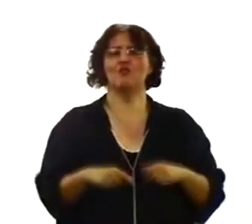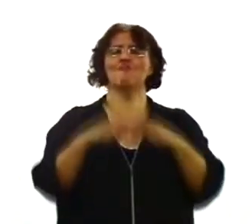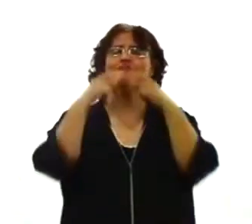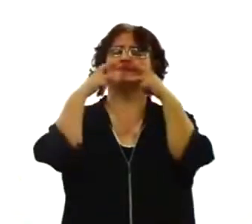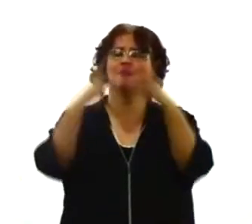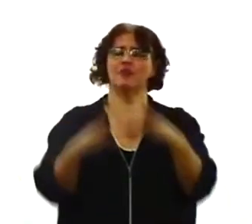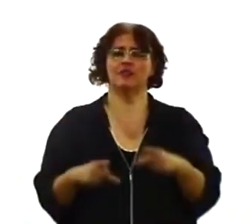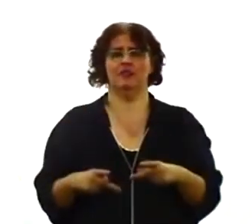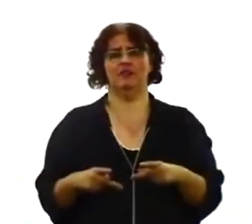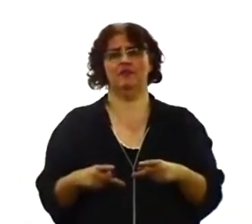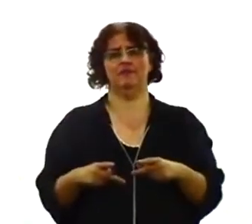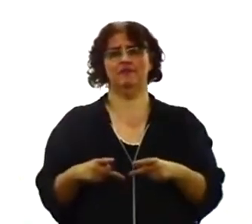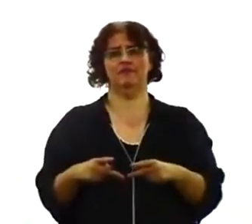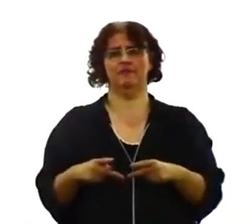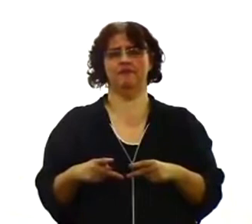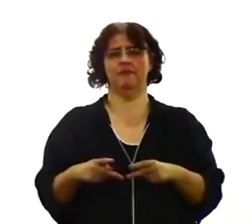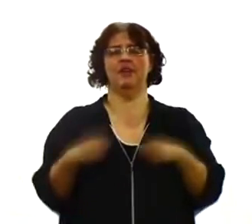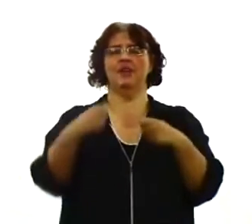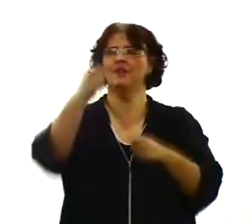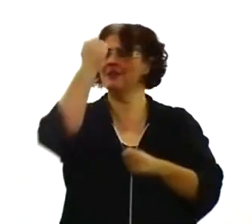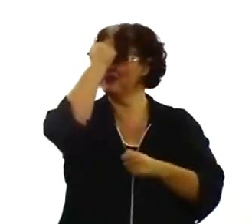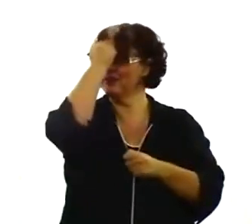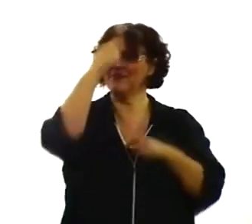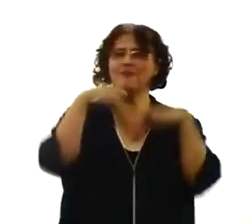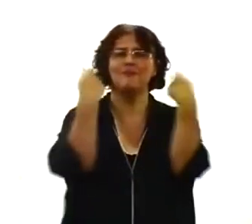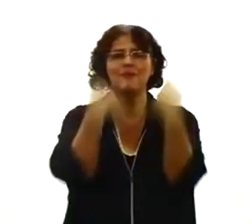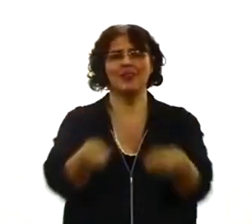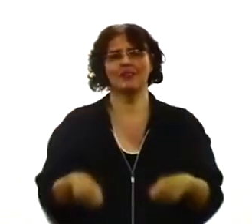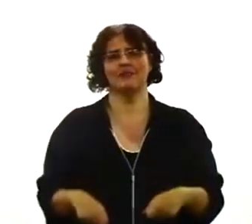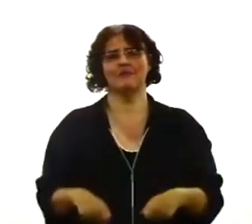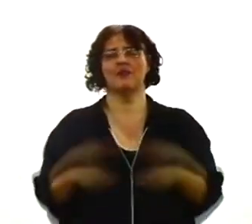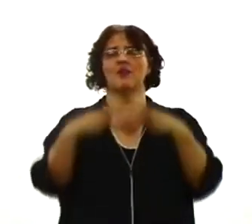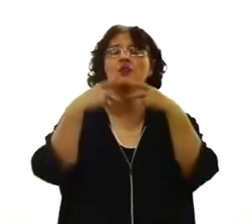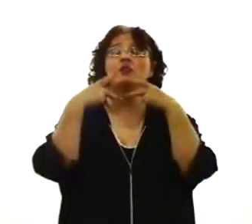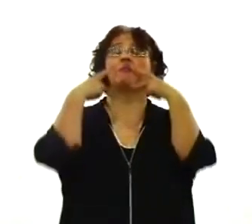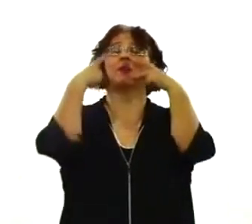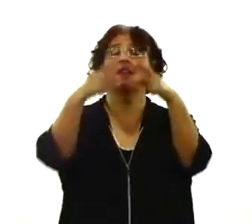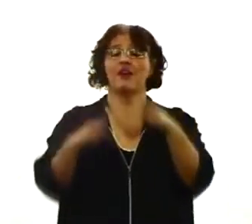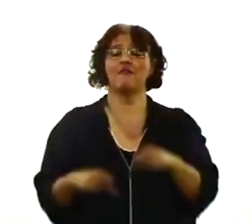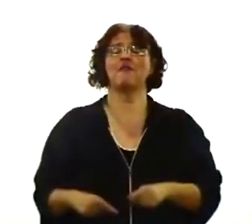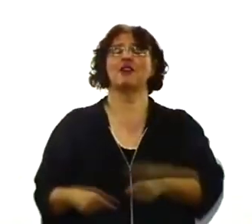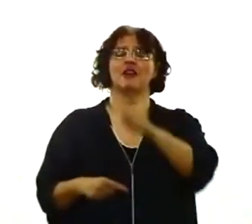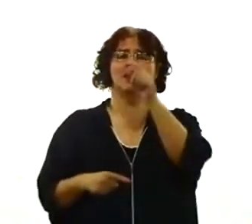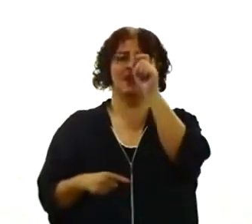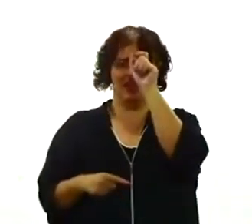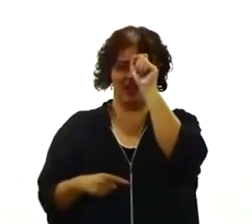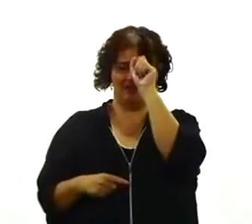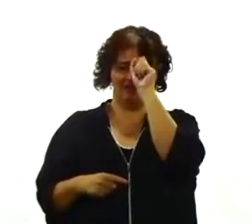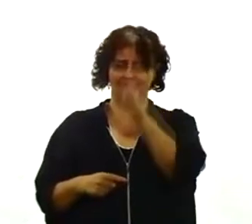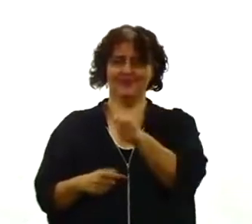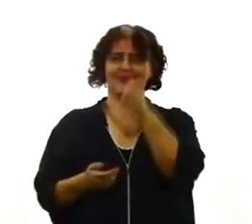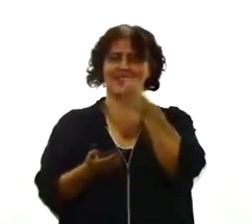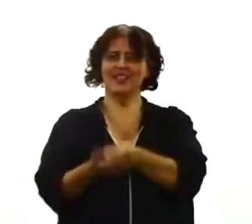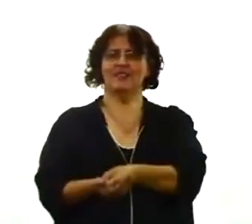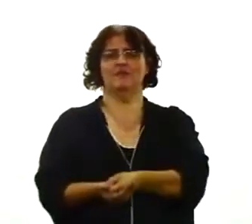ninguém agrada a Deus. Nossa palavra é radical. Nosso posicionamento do lado de Jesus Cristo